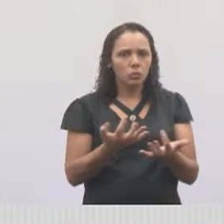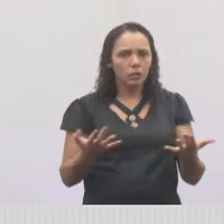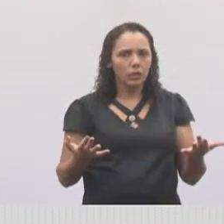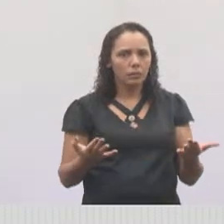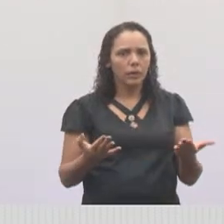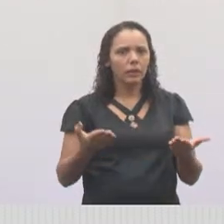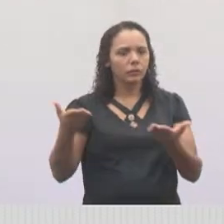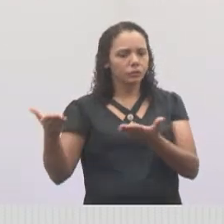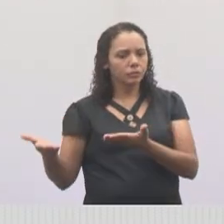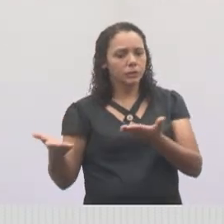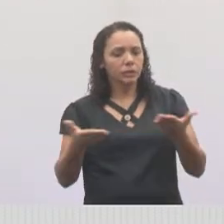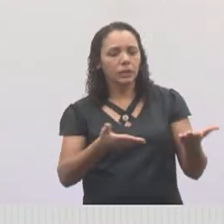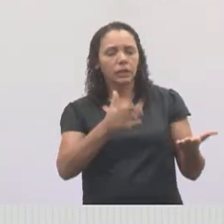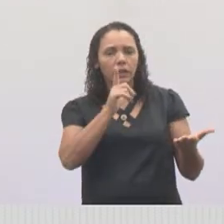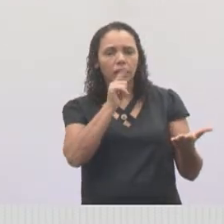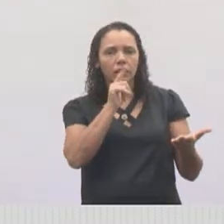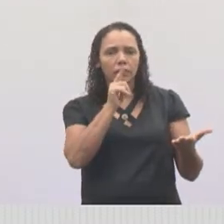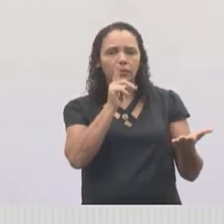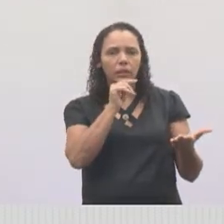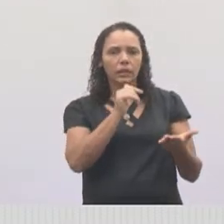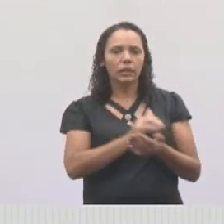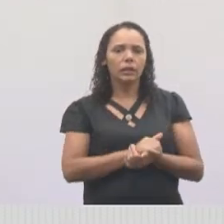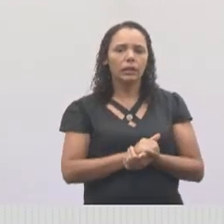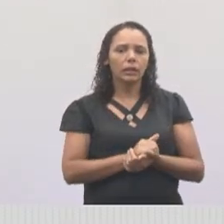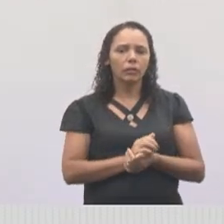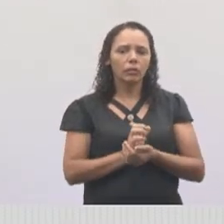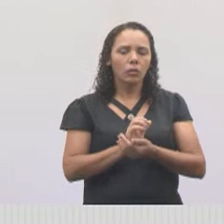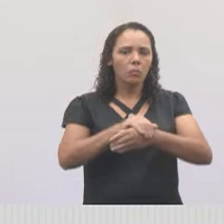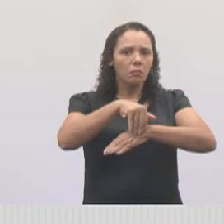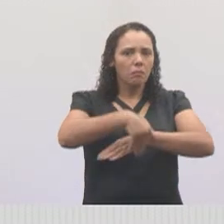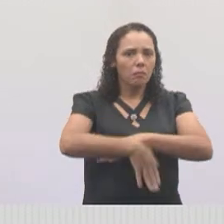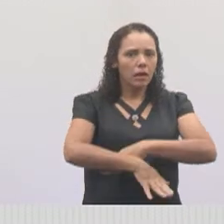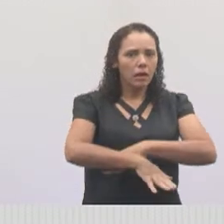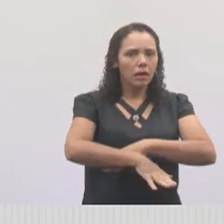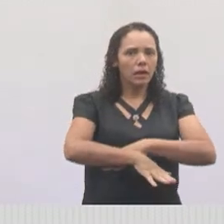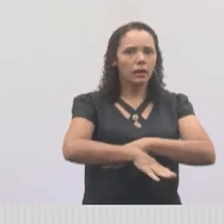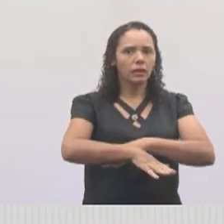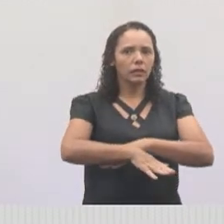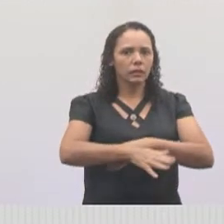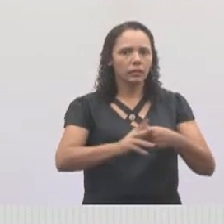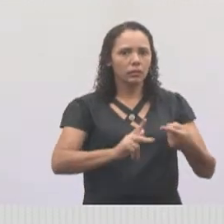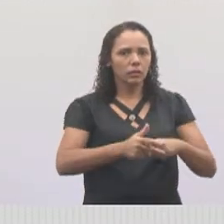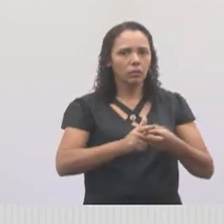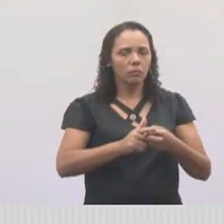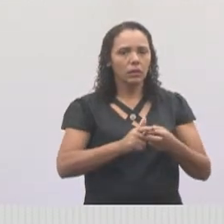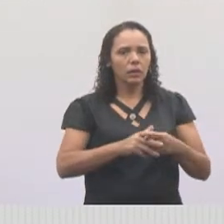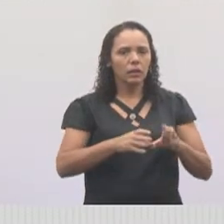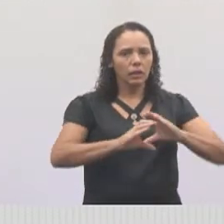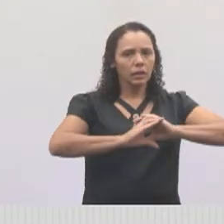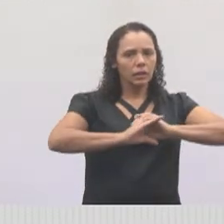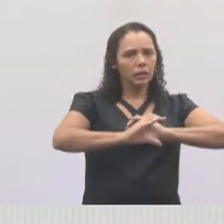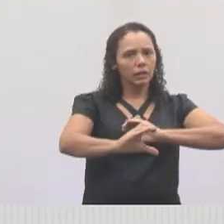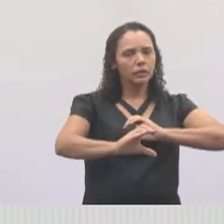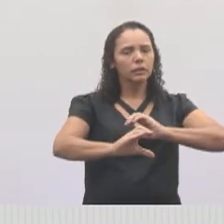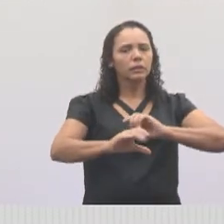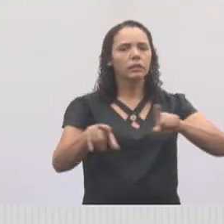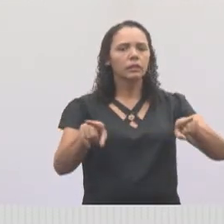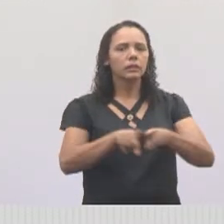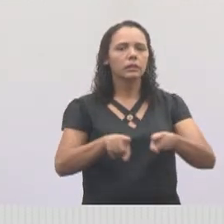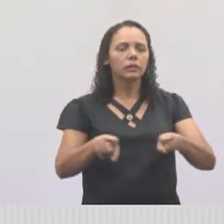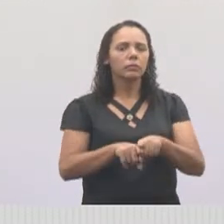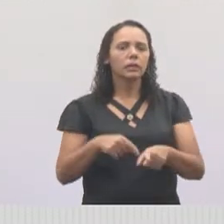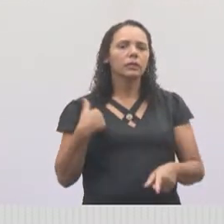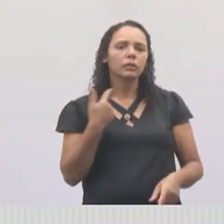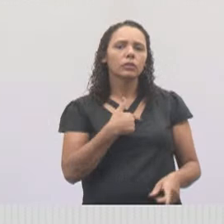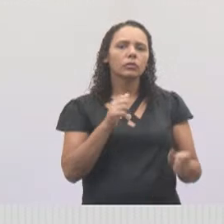de água, arrumar o barranco, fazer canaletas. Então, nós tivemos